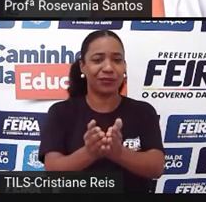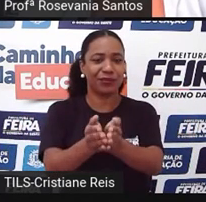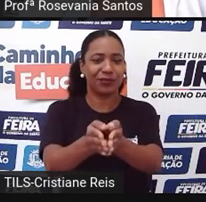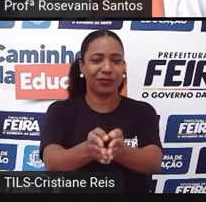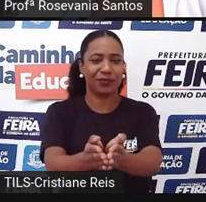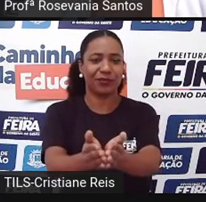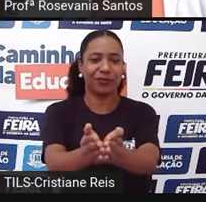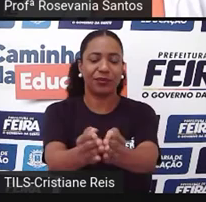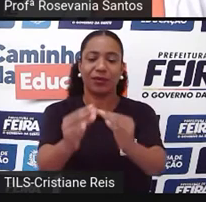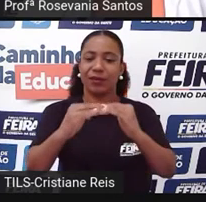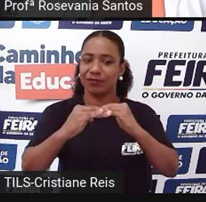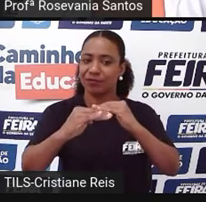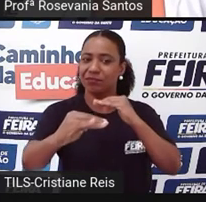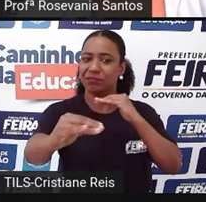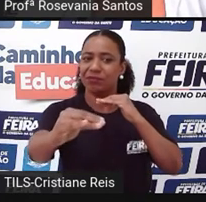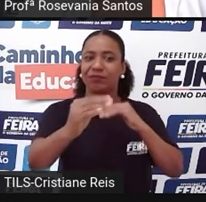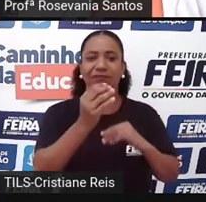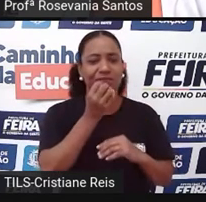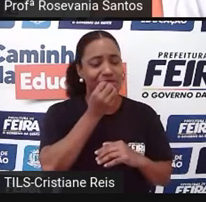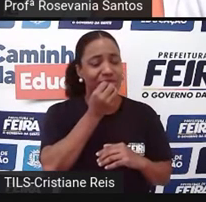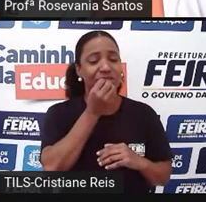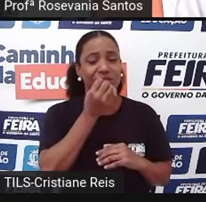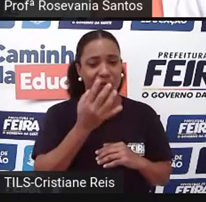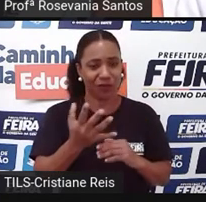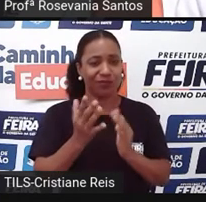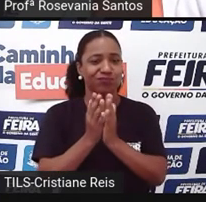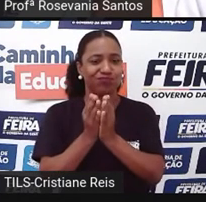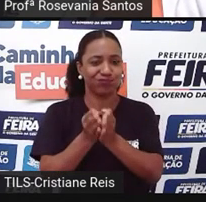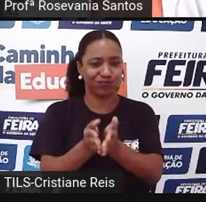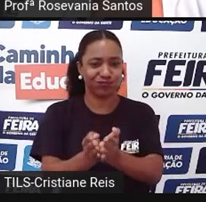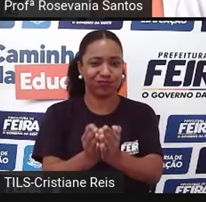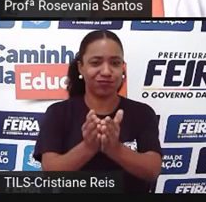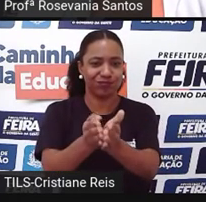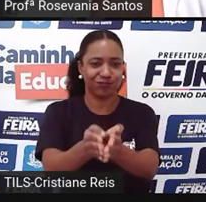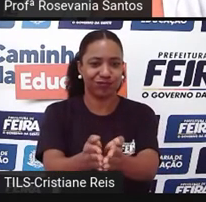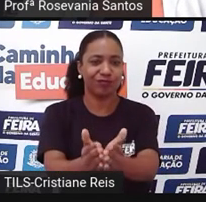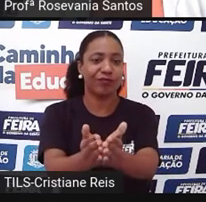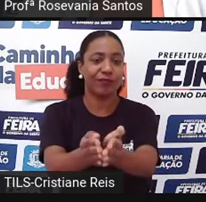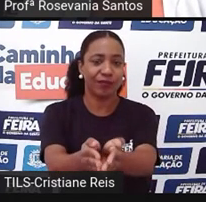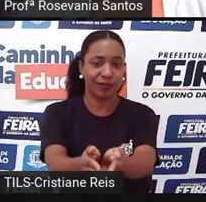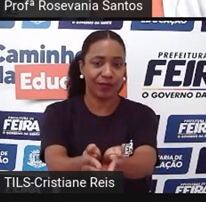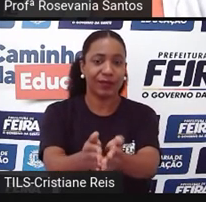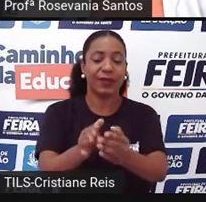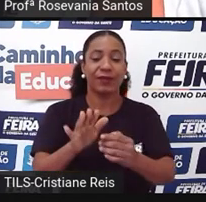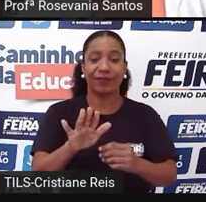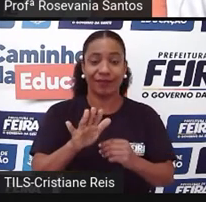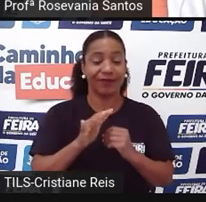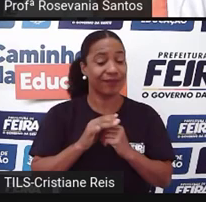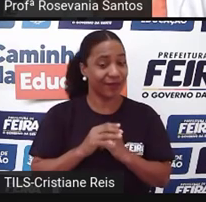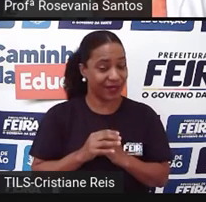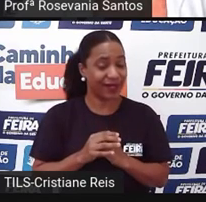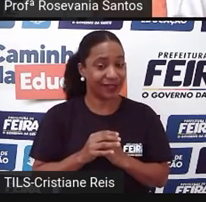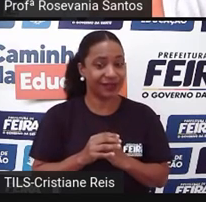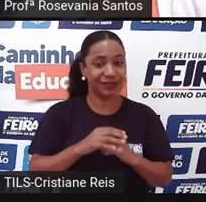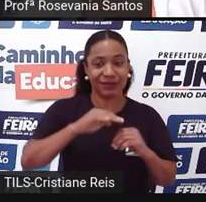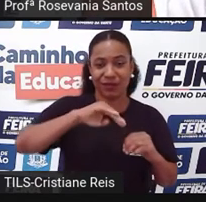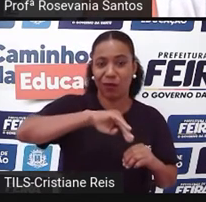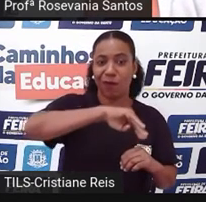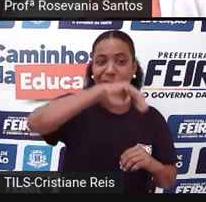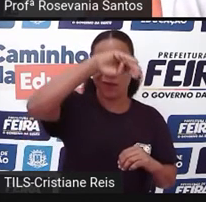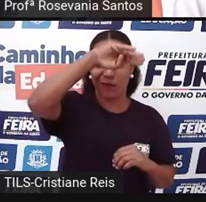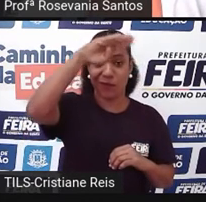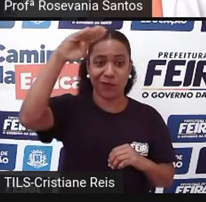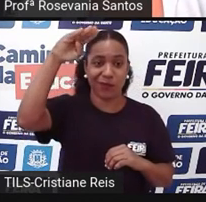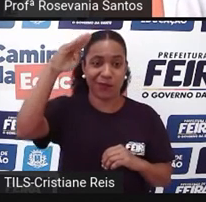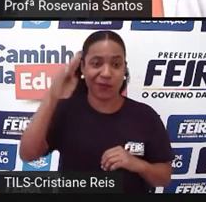áreas planas, eles favorecem a essa navegação fluvial. Já os terrenos, né, já acidentados, como os